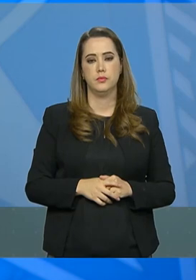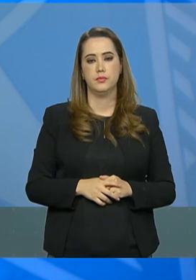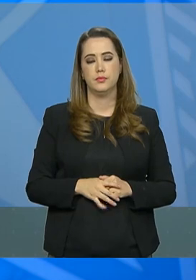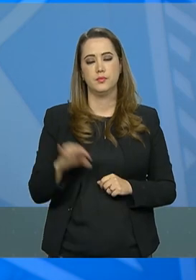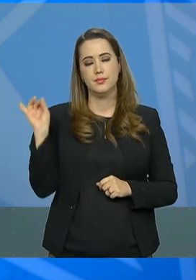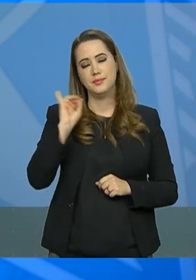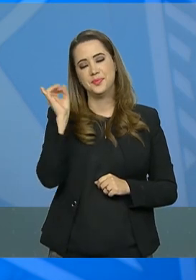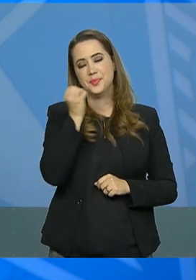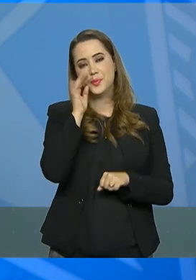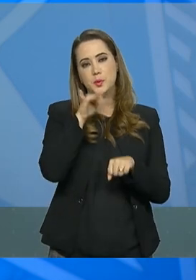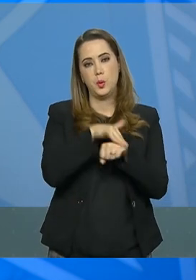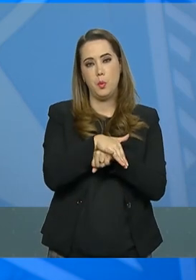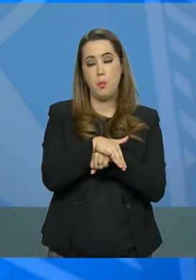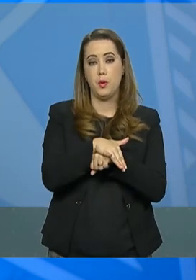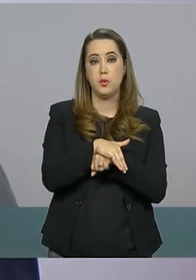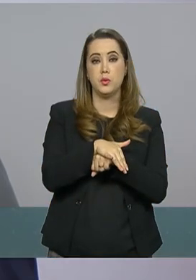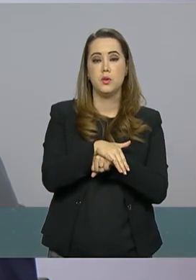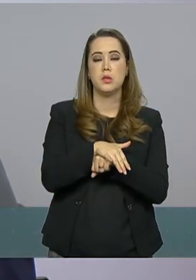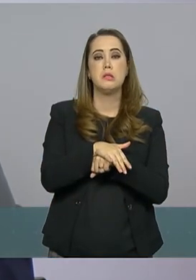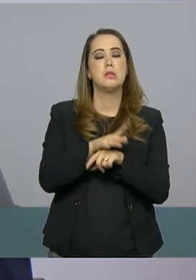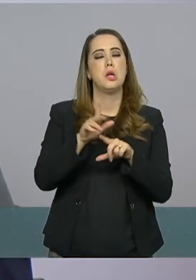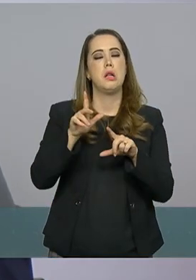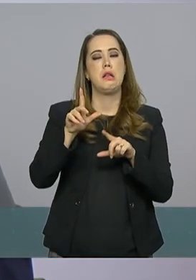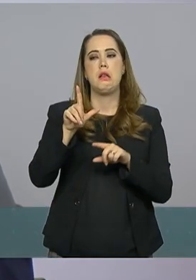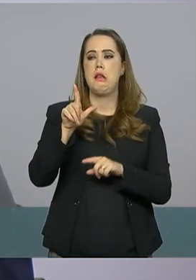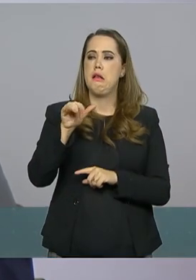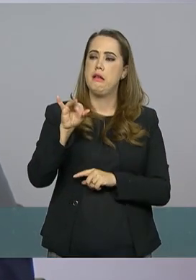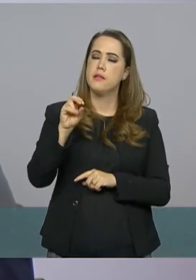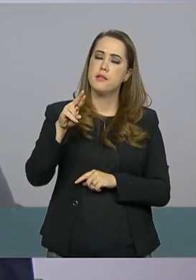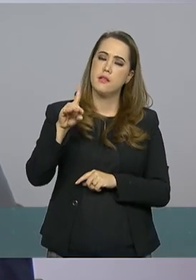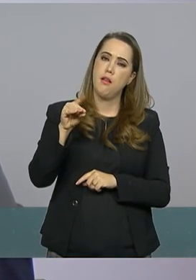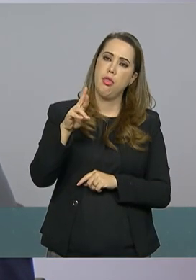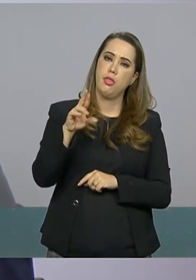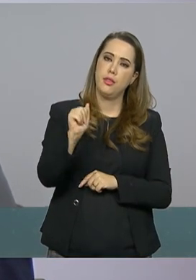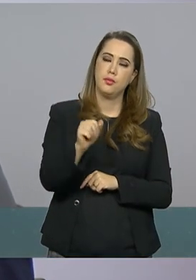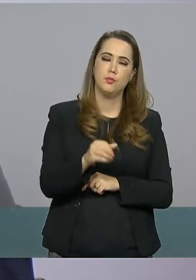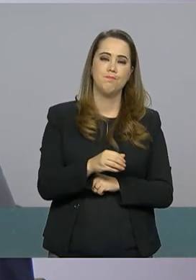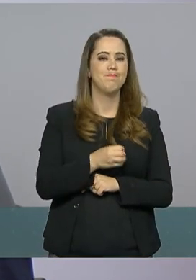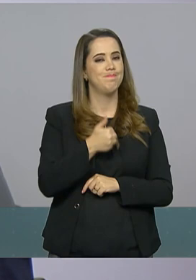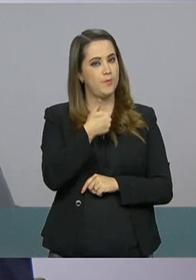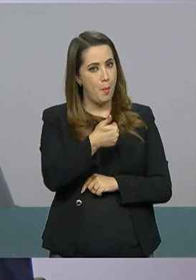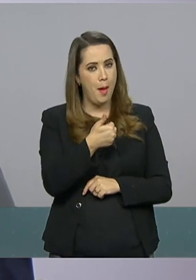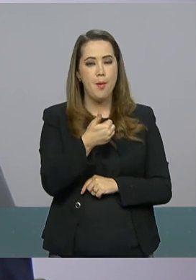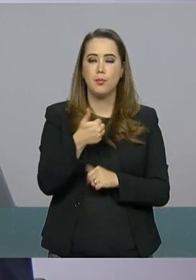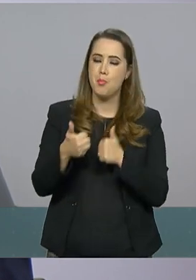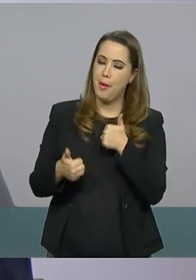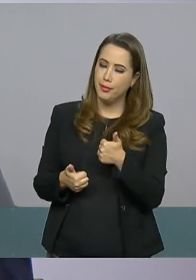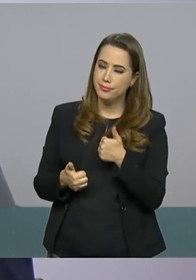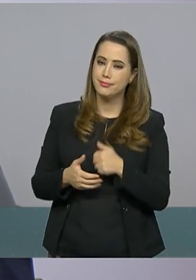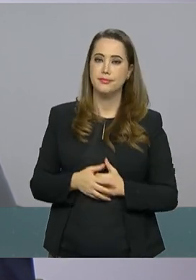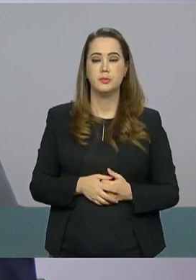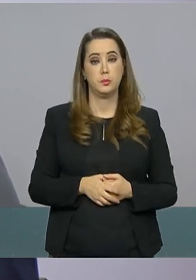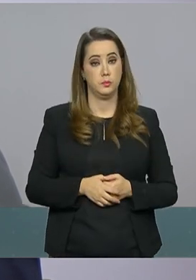Boa noite, porta-voz. Lisandra Paraguaçu, da Agência Reuters. Tudo bem. queria saber se vocês já têm